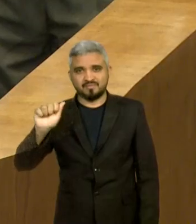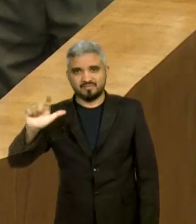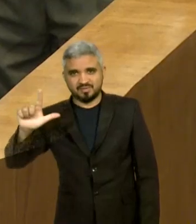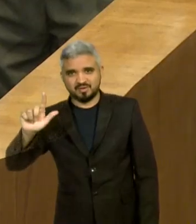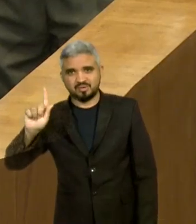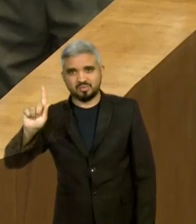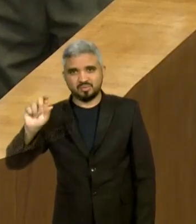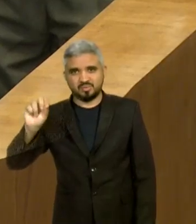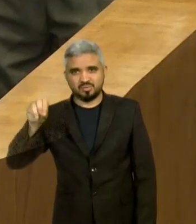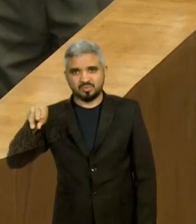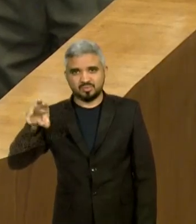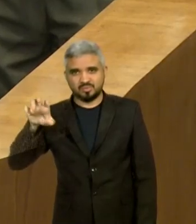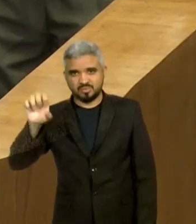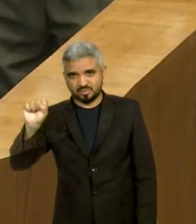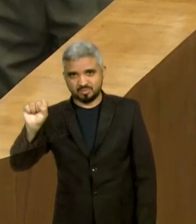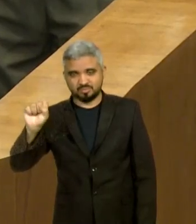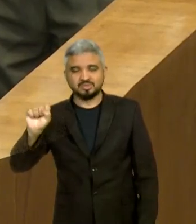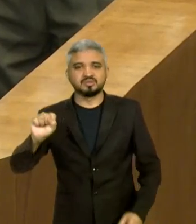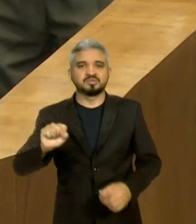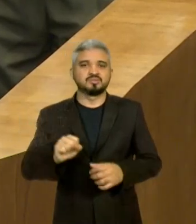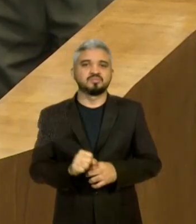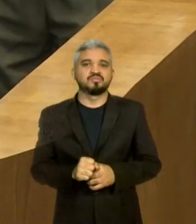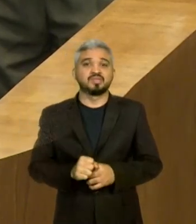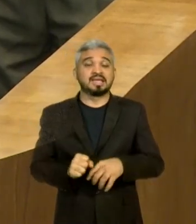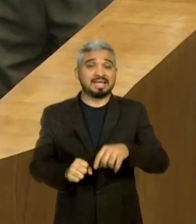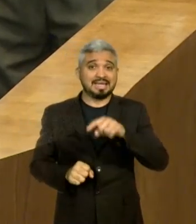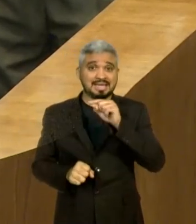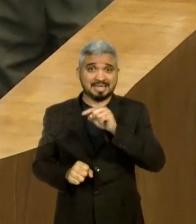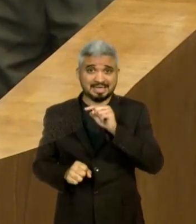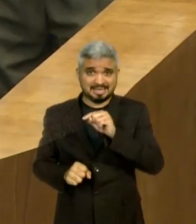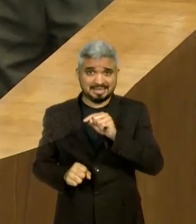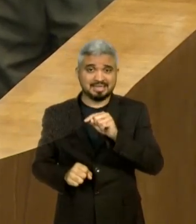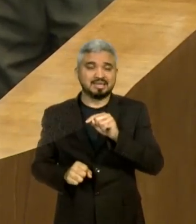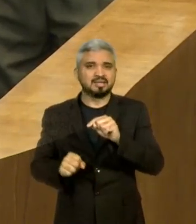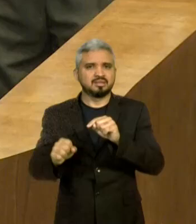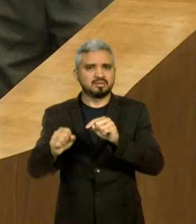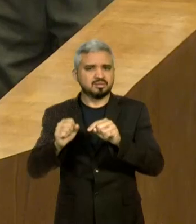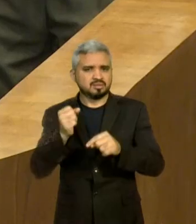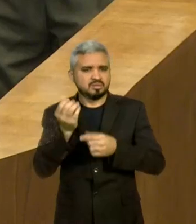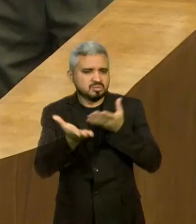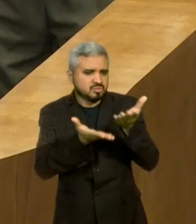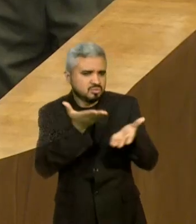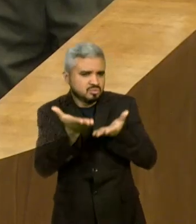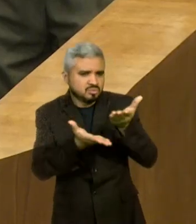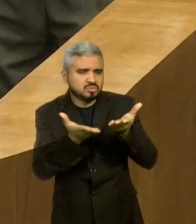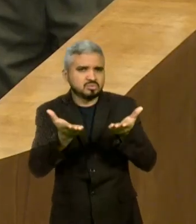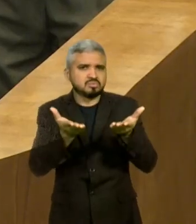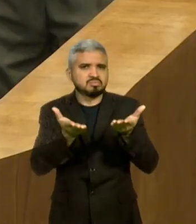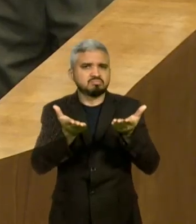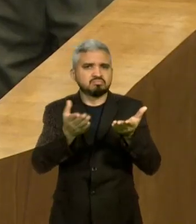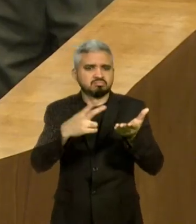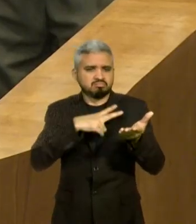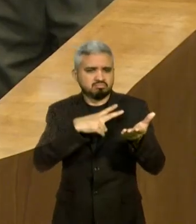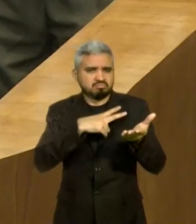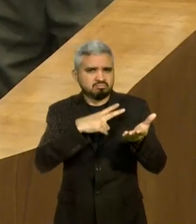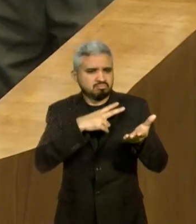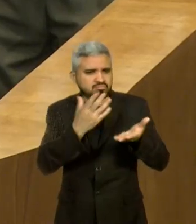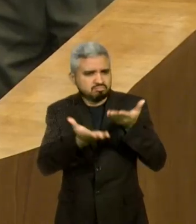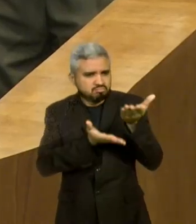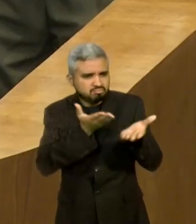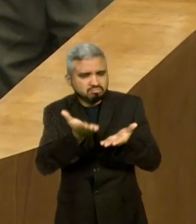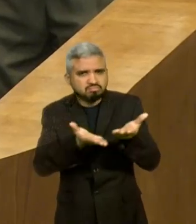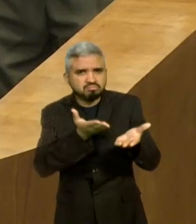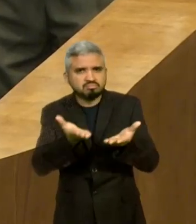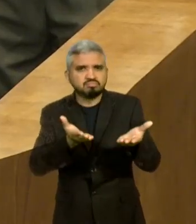que é muito, que cuida muito da sua vida pessoal, que na sua vida pessoal